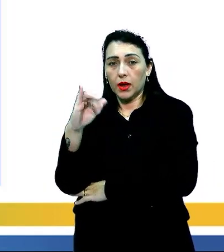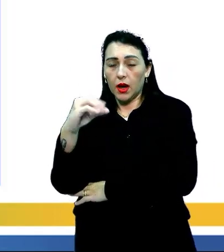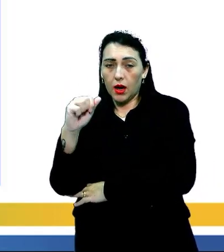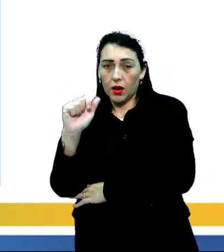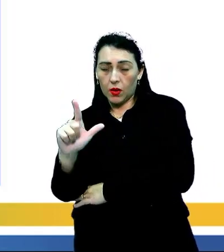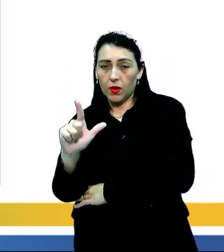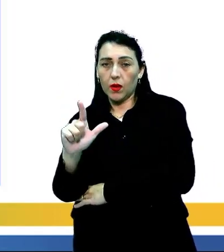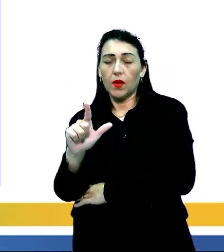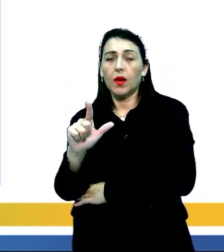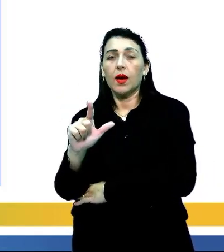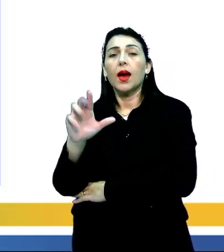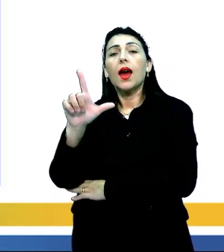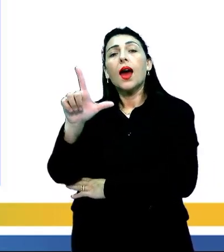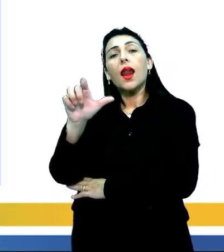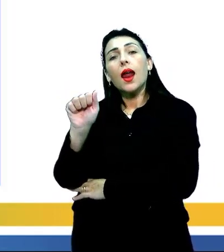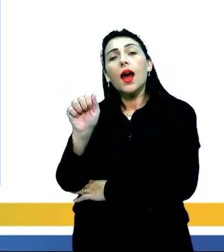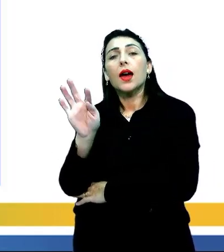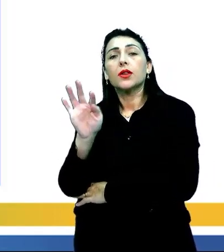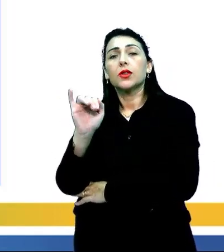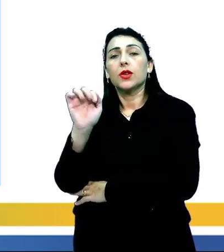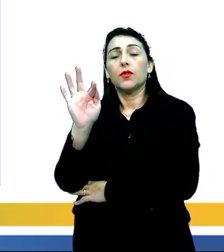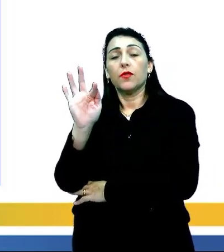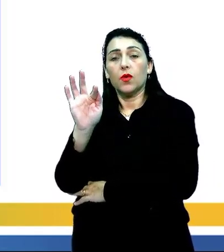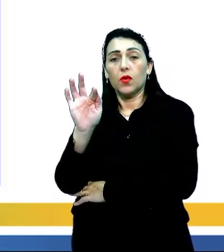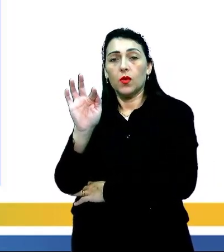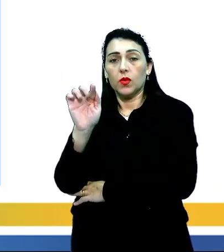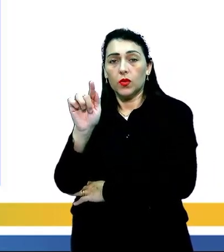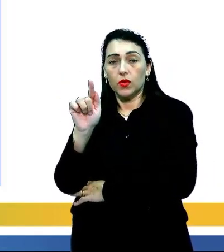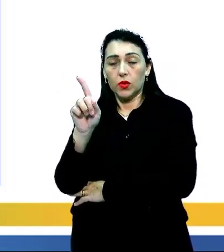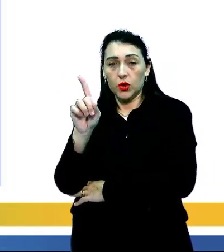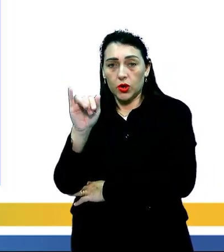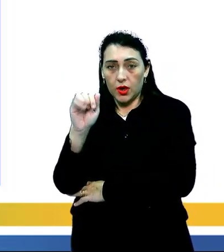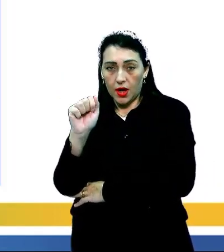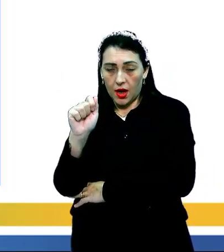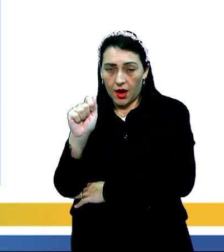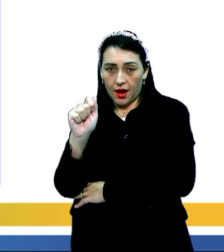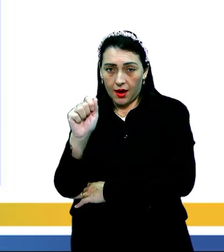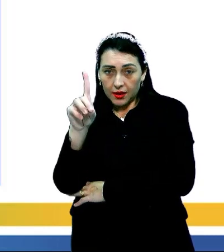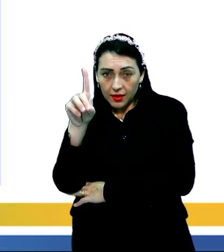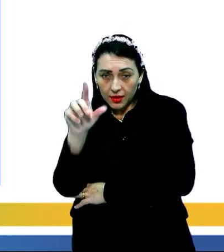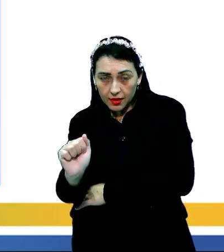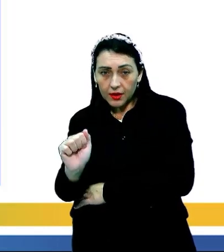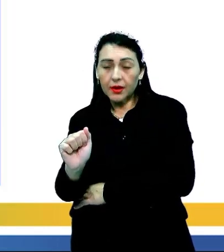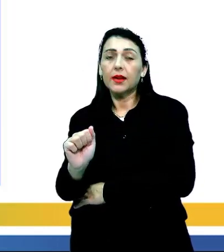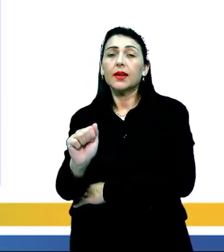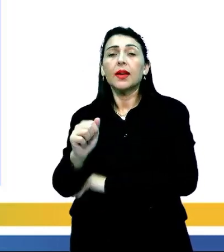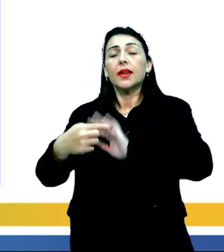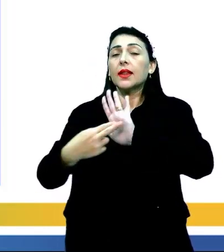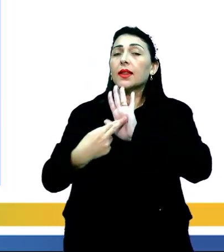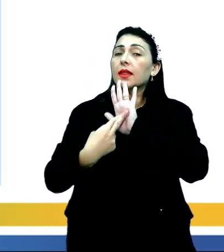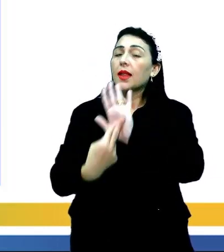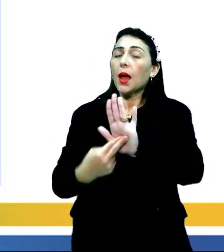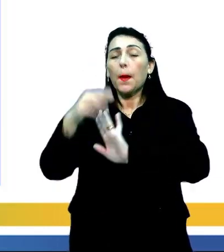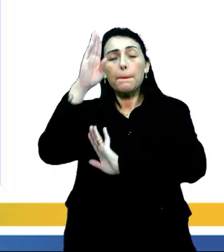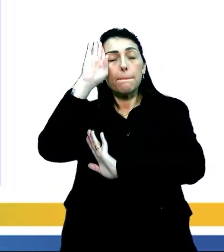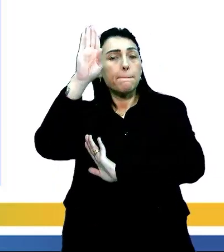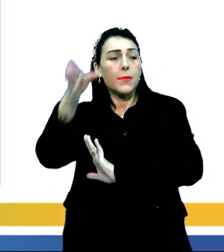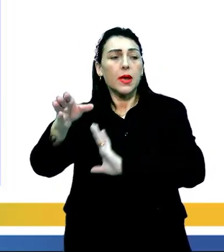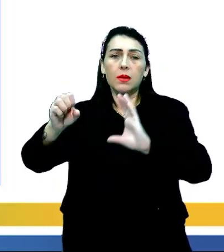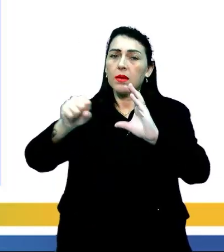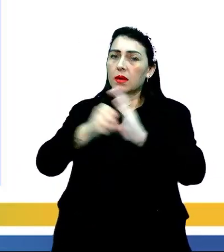chamada de latifoliada, bastante devastada, diga-se de passagem, que apresenta como principal